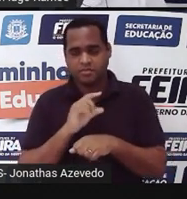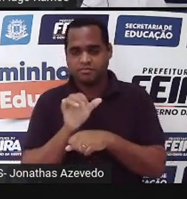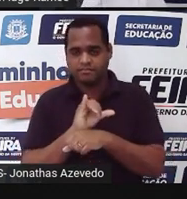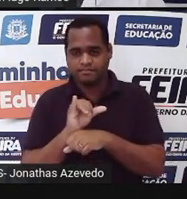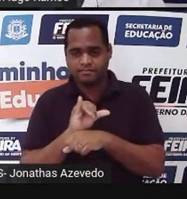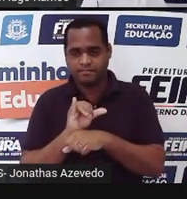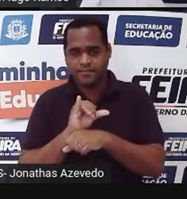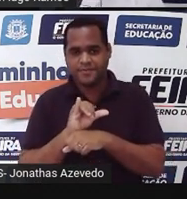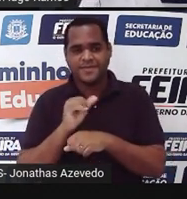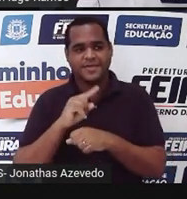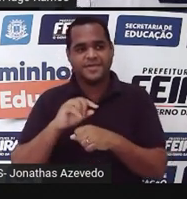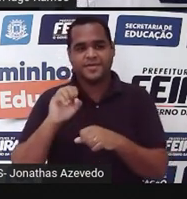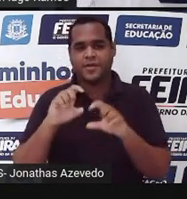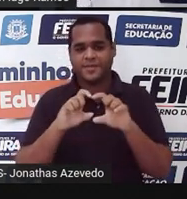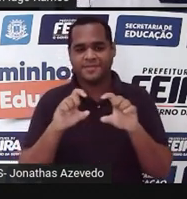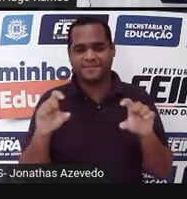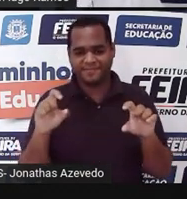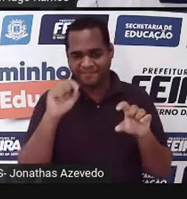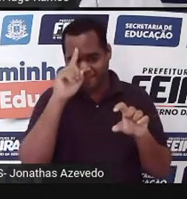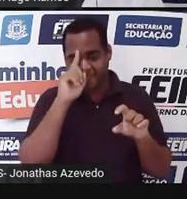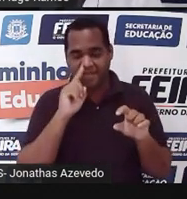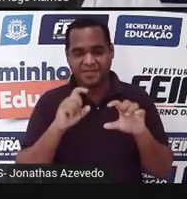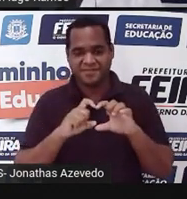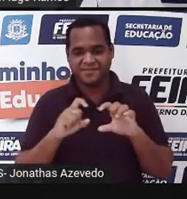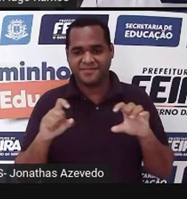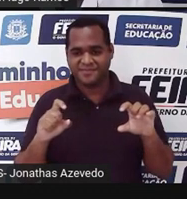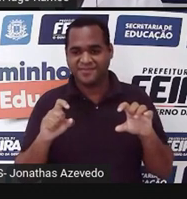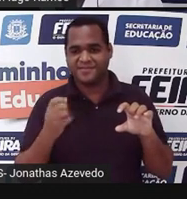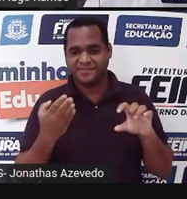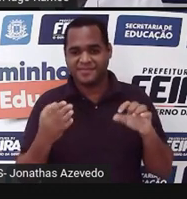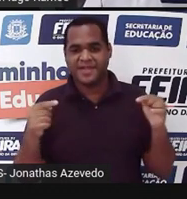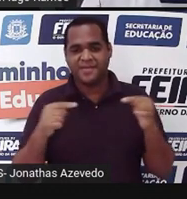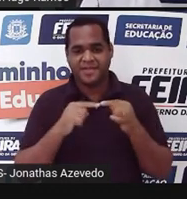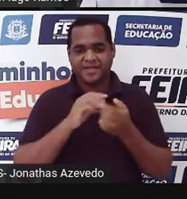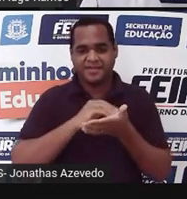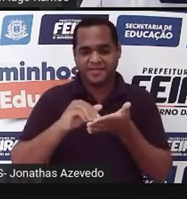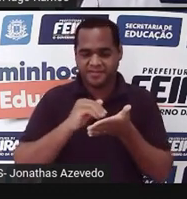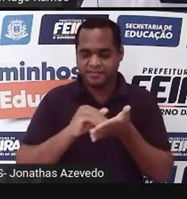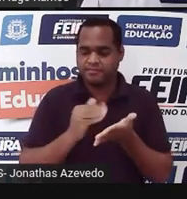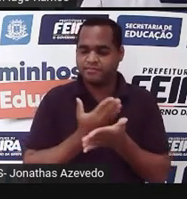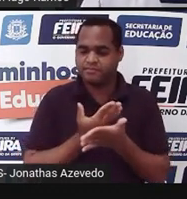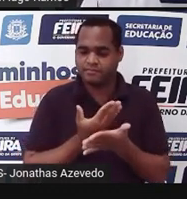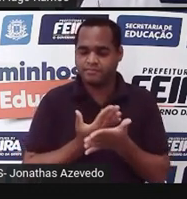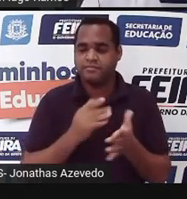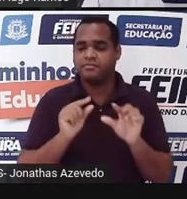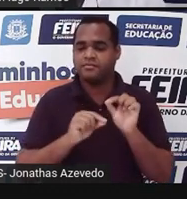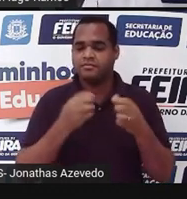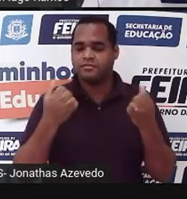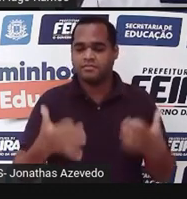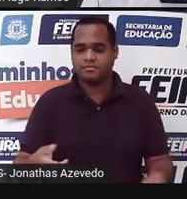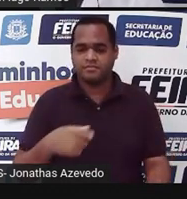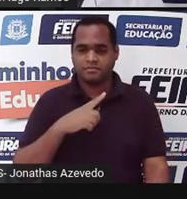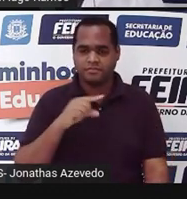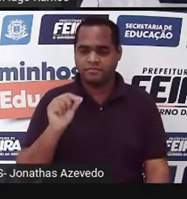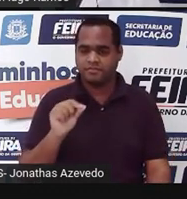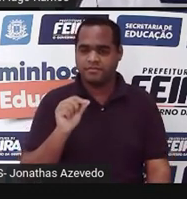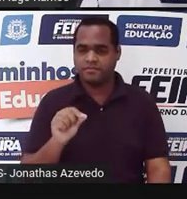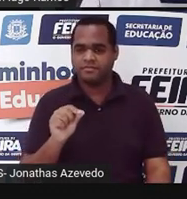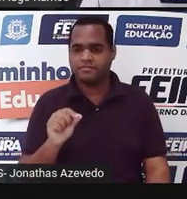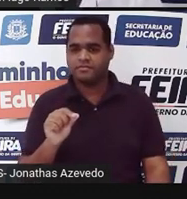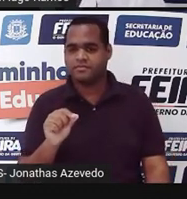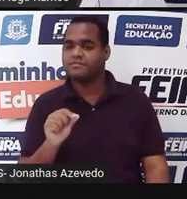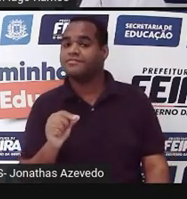Seduc Feira de Santana, que é o canal da Secretaria Municipal de Educação de Feira de Santana no YouTube.